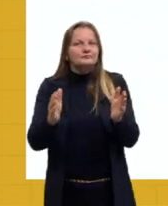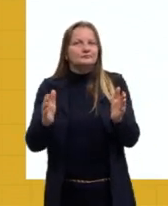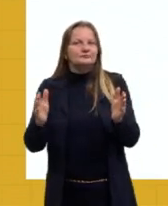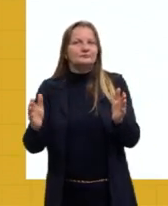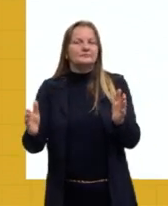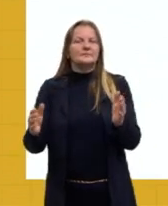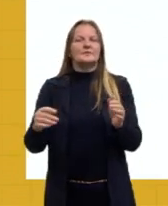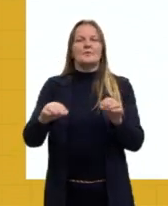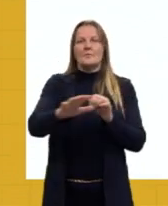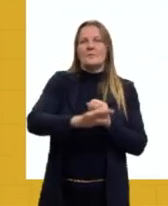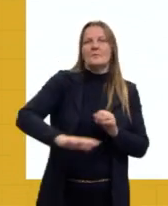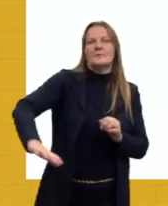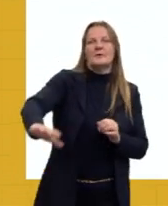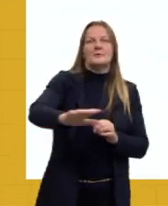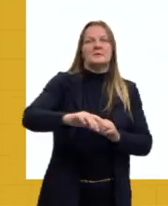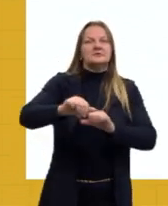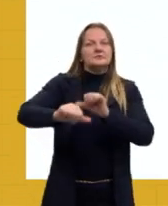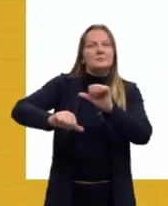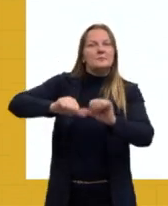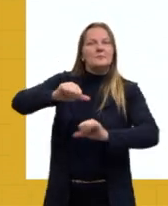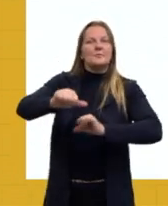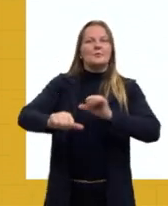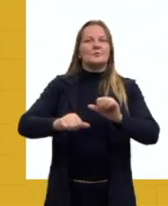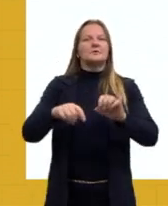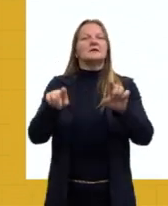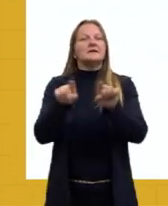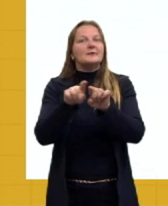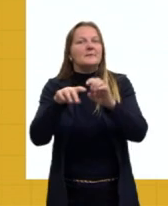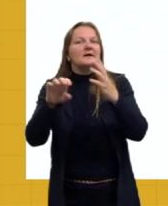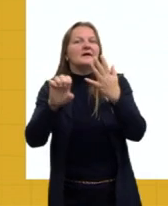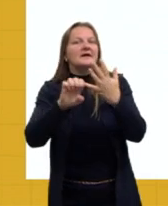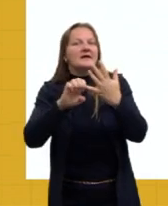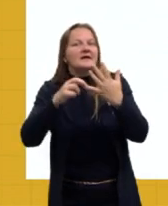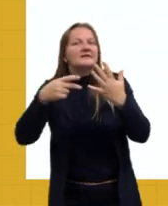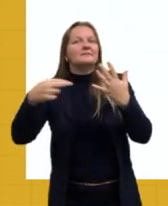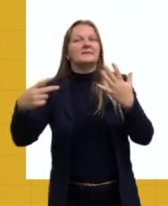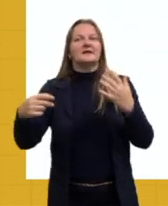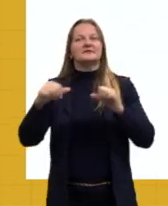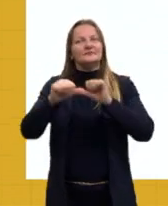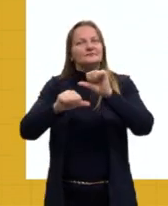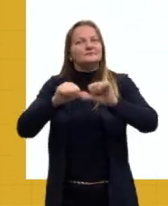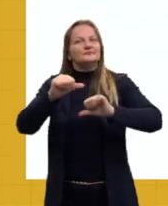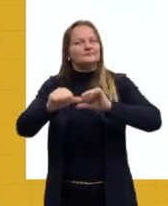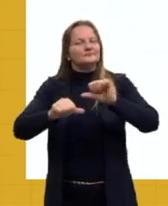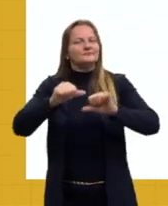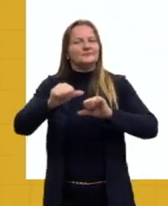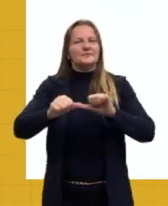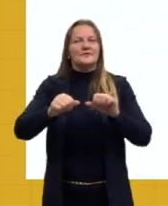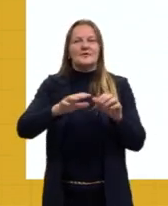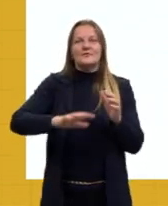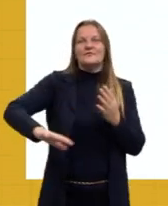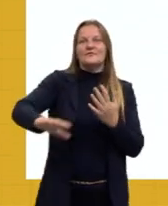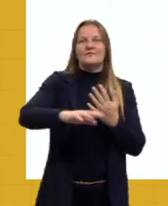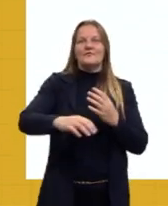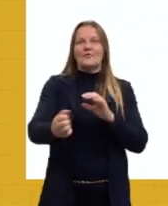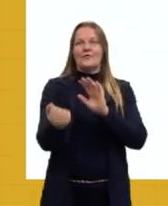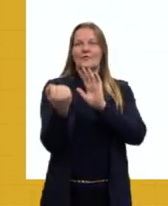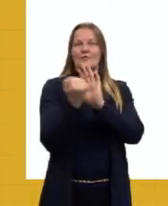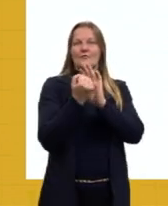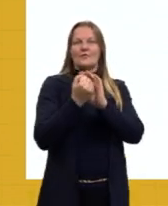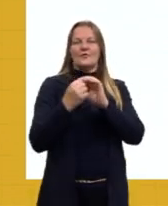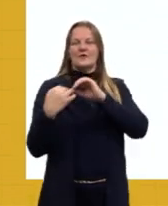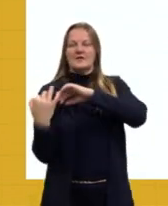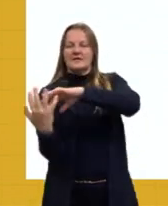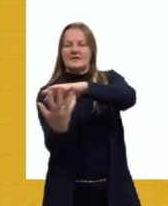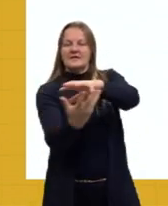o meio ambiente muda, também as espécies, elas vão se transformando. O meio ambiente, terra e vida evoluem juntas.